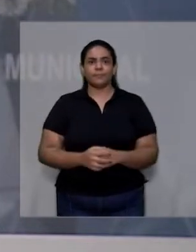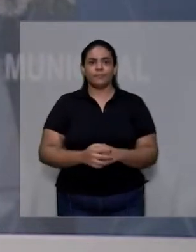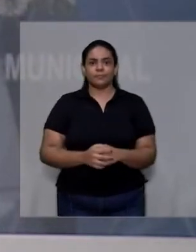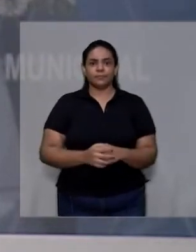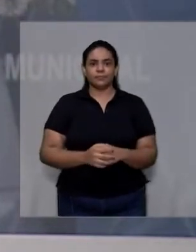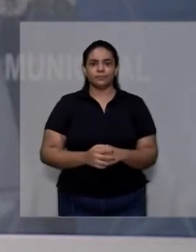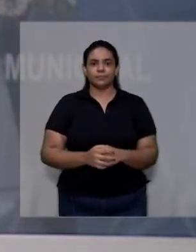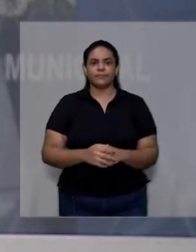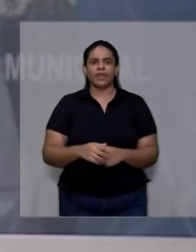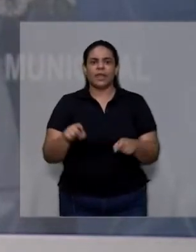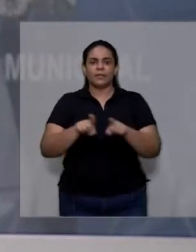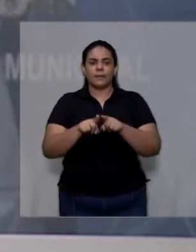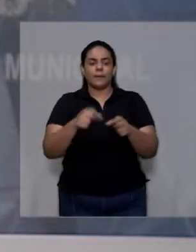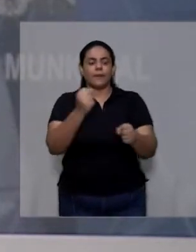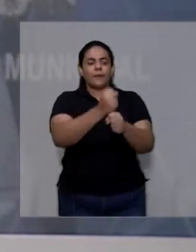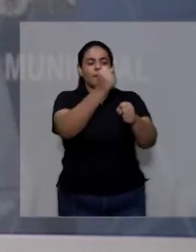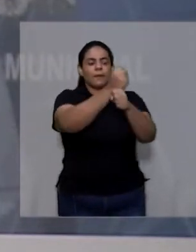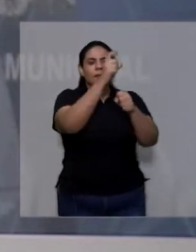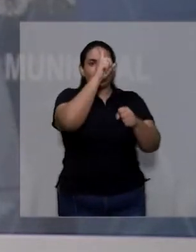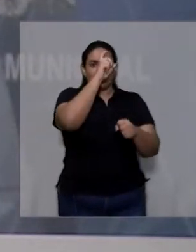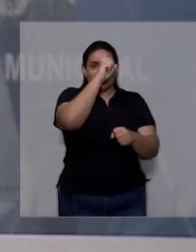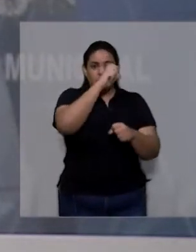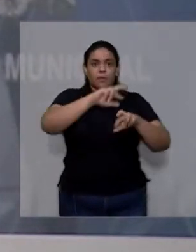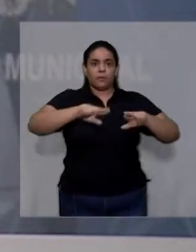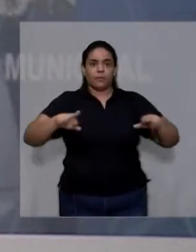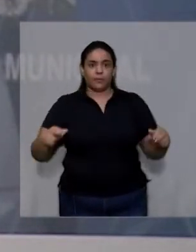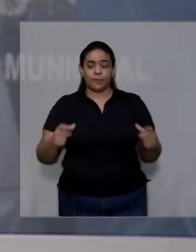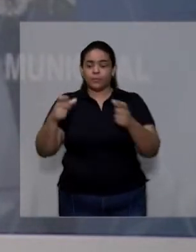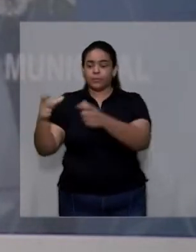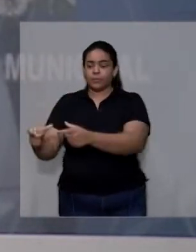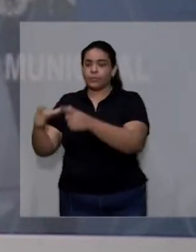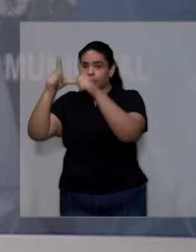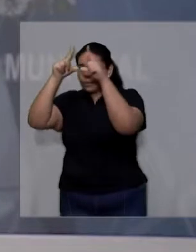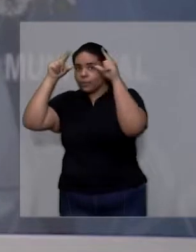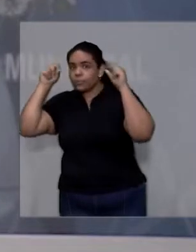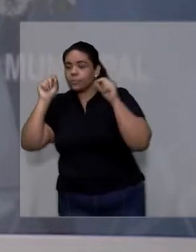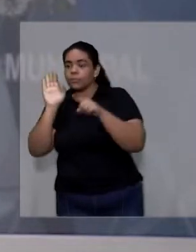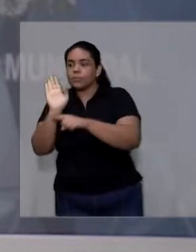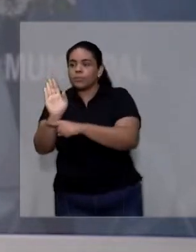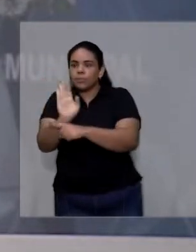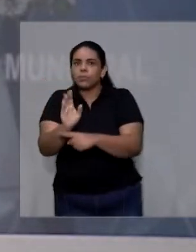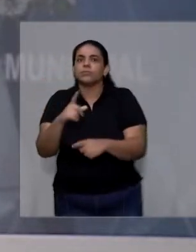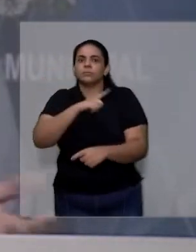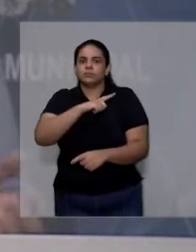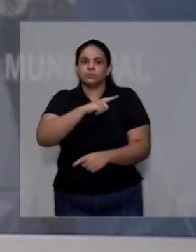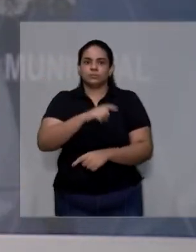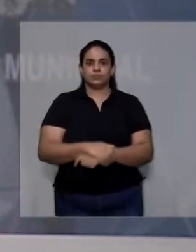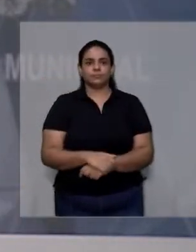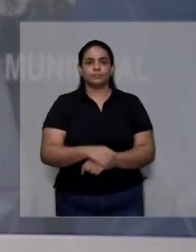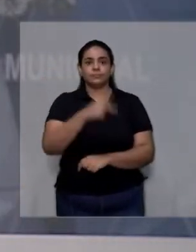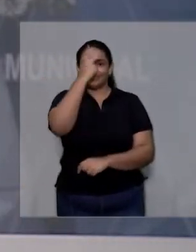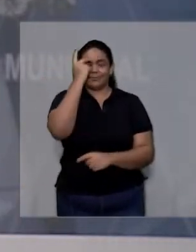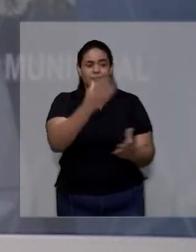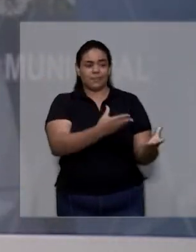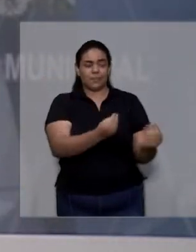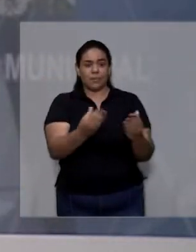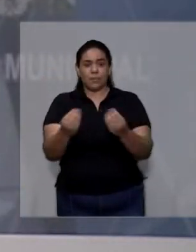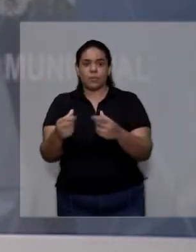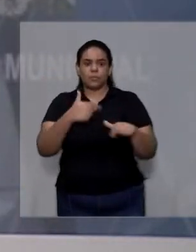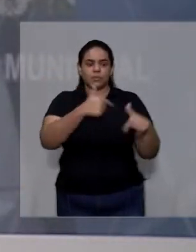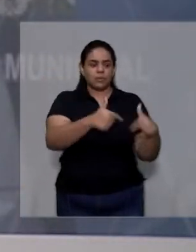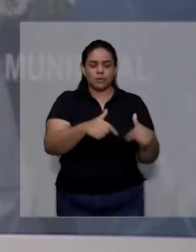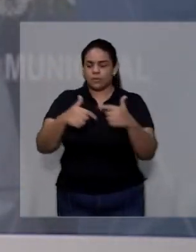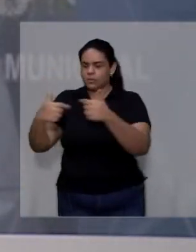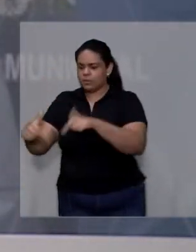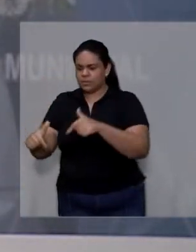recorde de hospital, muitos postos de enfermagem foram criados e muita gente contratada e essas pessoas tiveram que aprender a utilizar